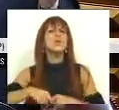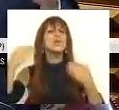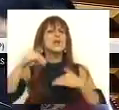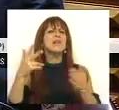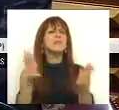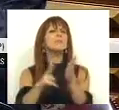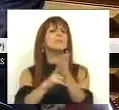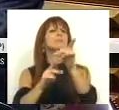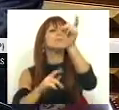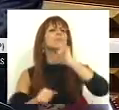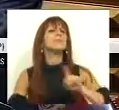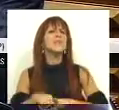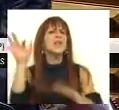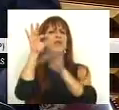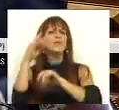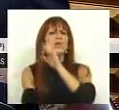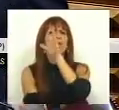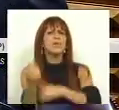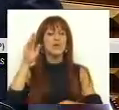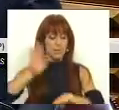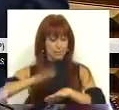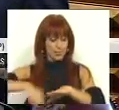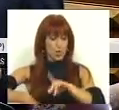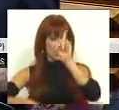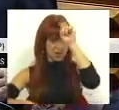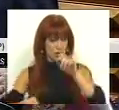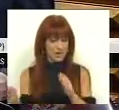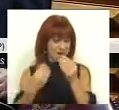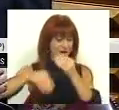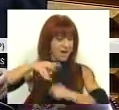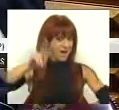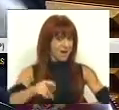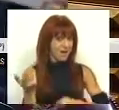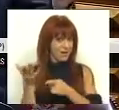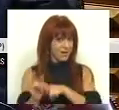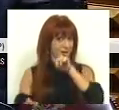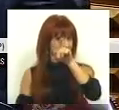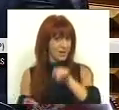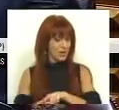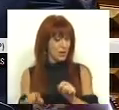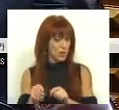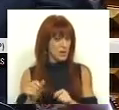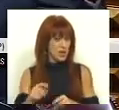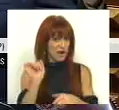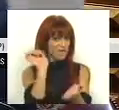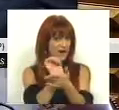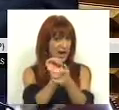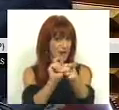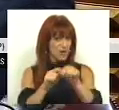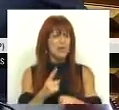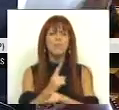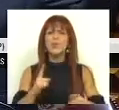os limites reais das freguesias criadas ao abrigo do anexo 2, nomeadamente no Conselho da Figueira da Foz?